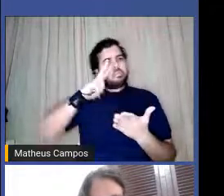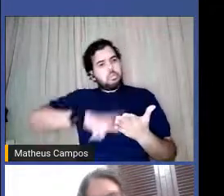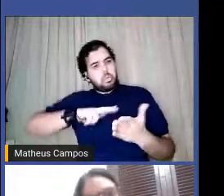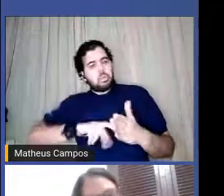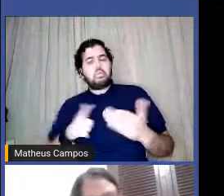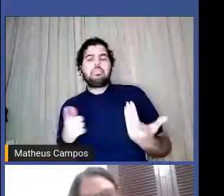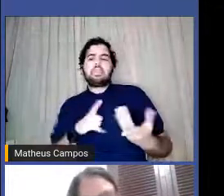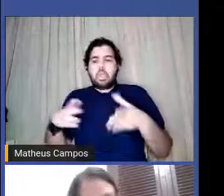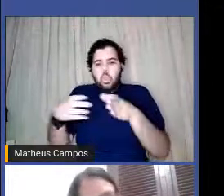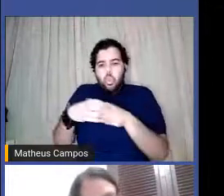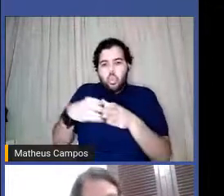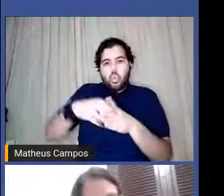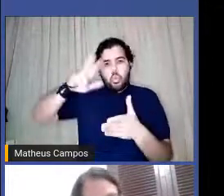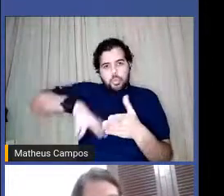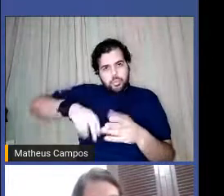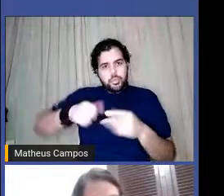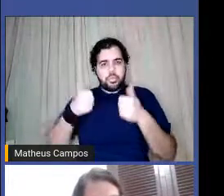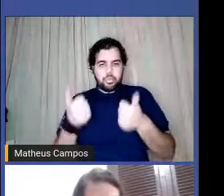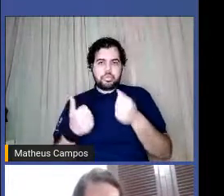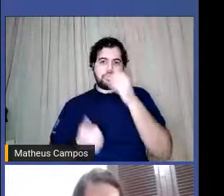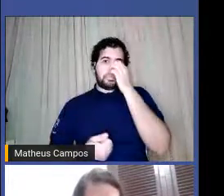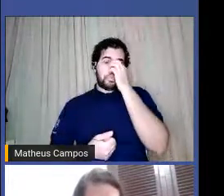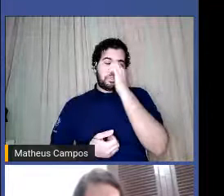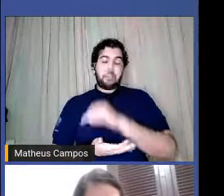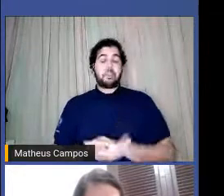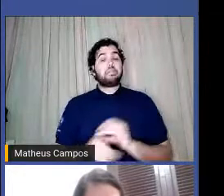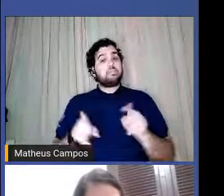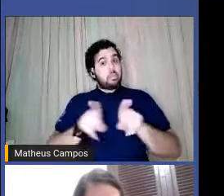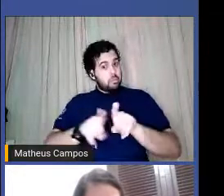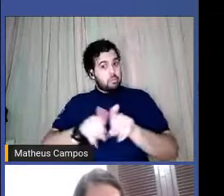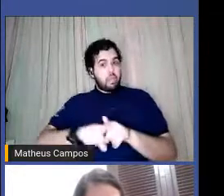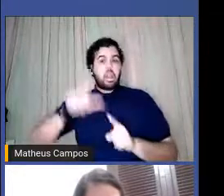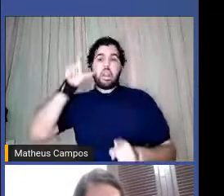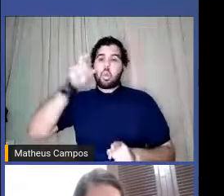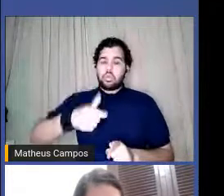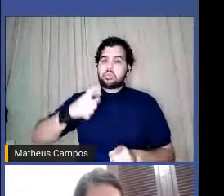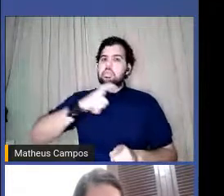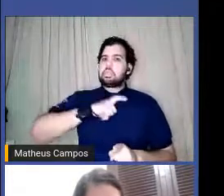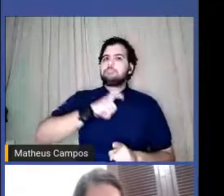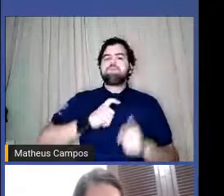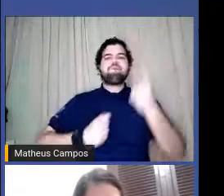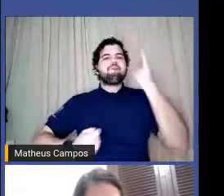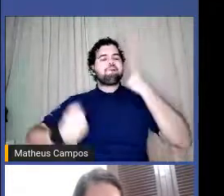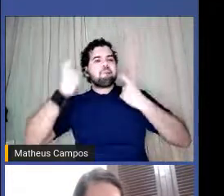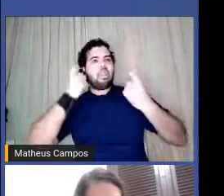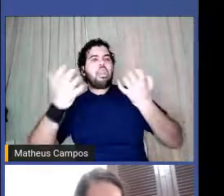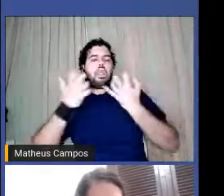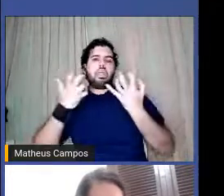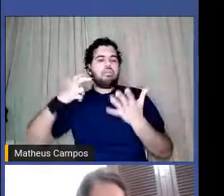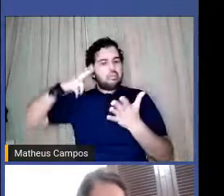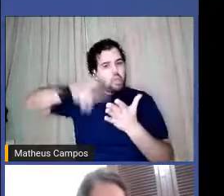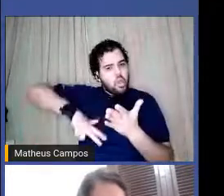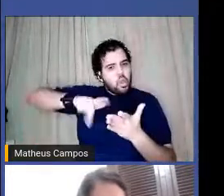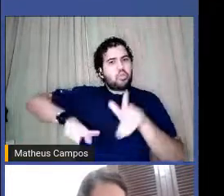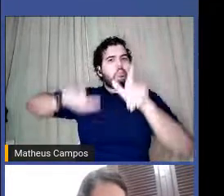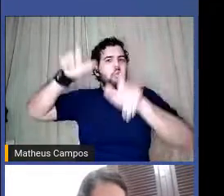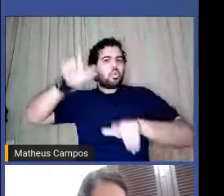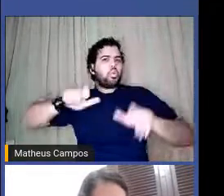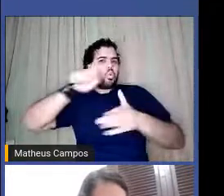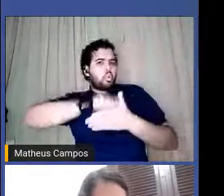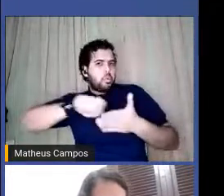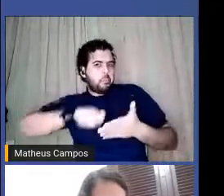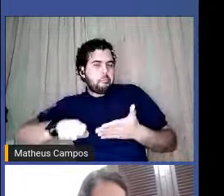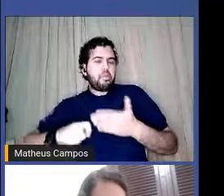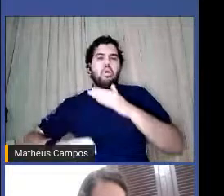clube de leitura. E o interessante, né, é que há a preocupação de ler as escrituras negras, escrituras